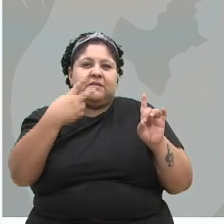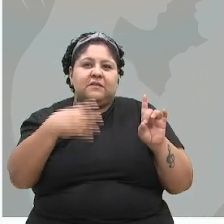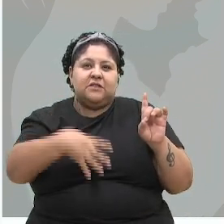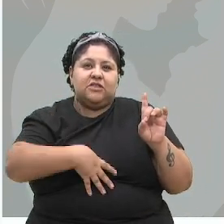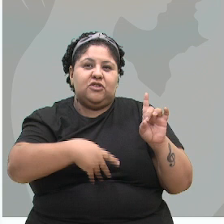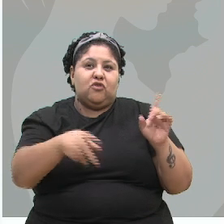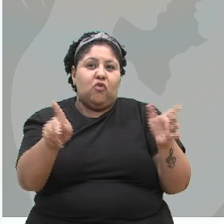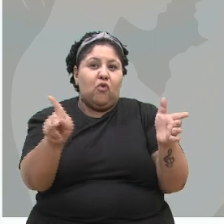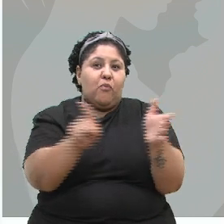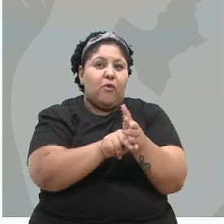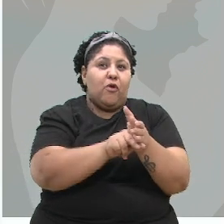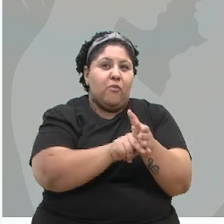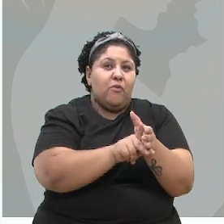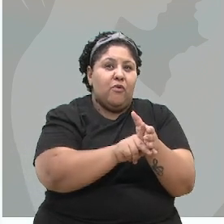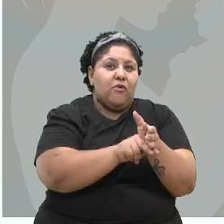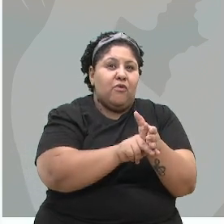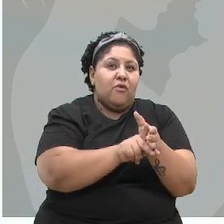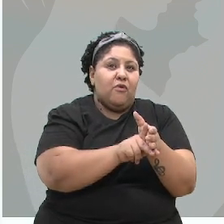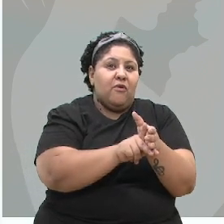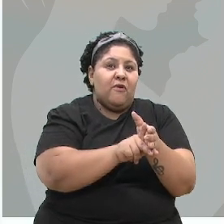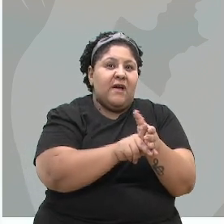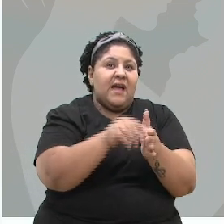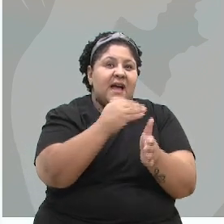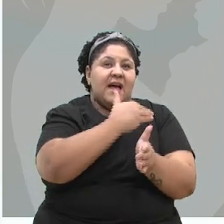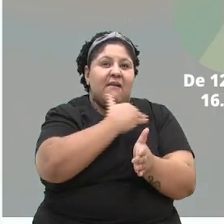próprio autor do feminicídio.